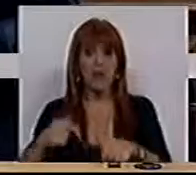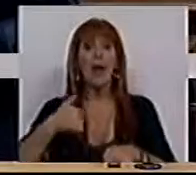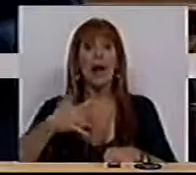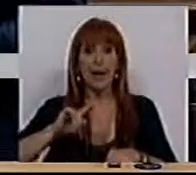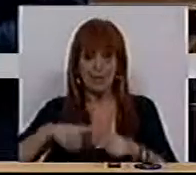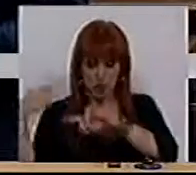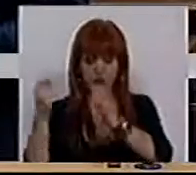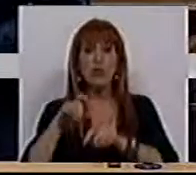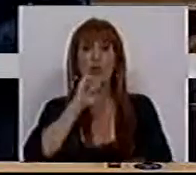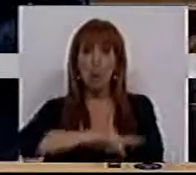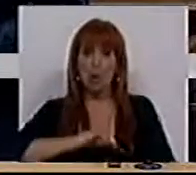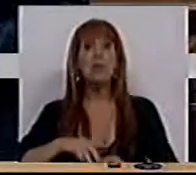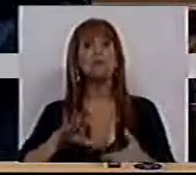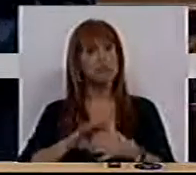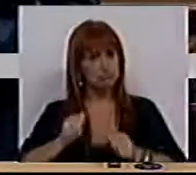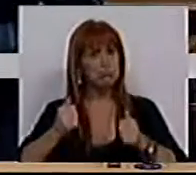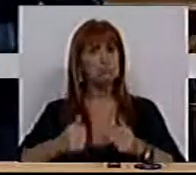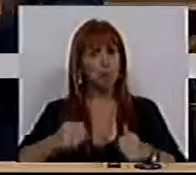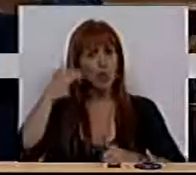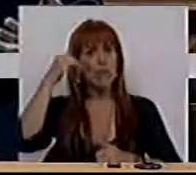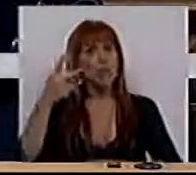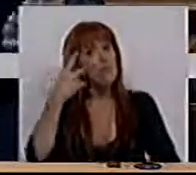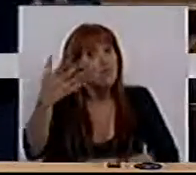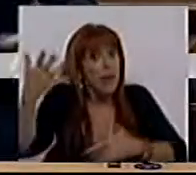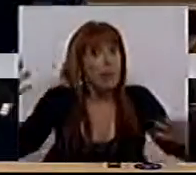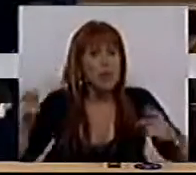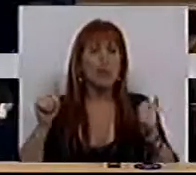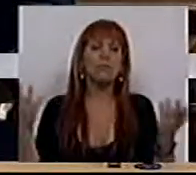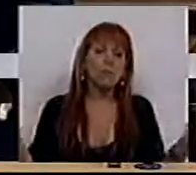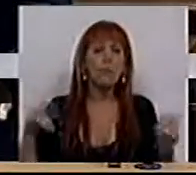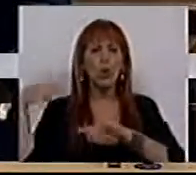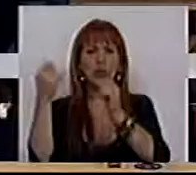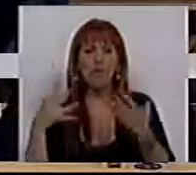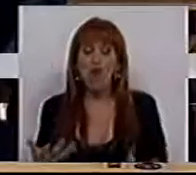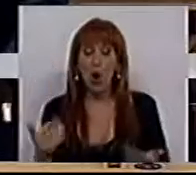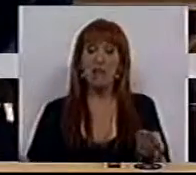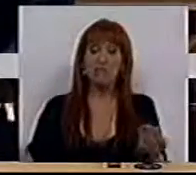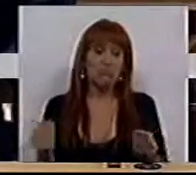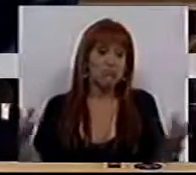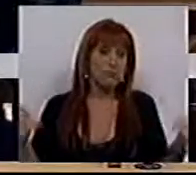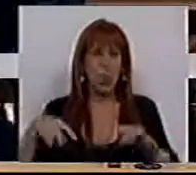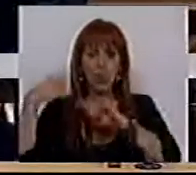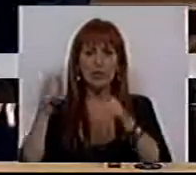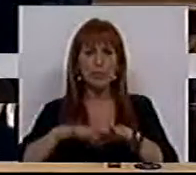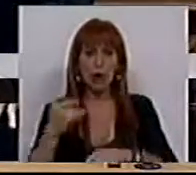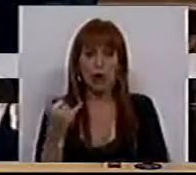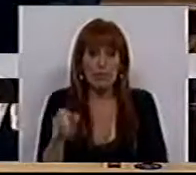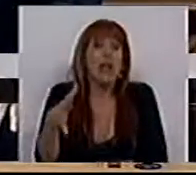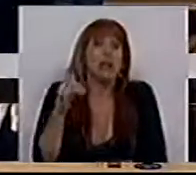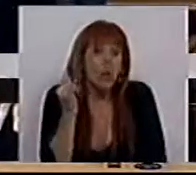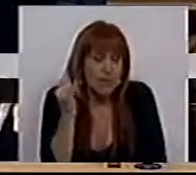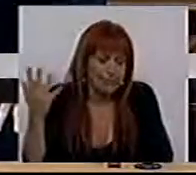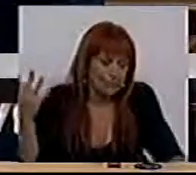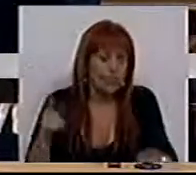cremos que esse debate até pode ser profícuo no futuro, veremos, no entanto, em todo caso, o debate que agora aqui nos traz é o debate sobre 2012.